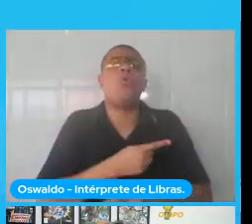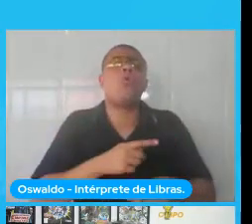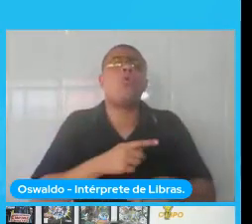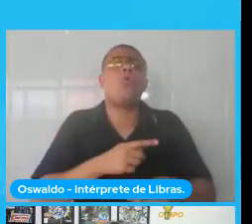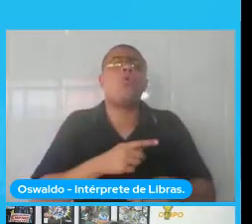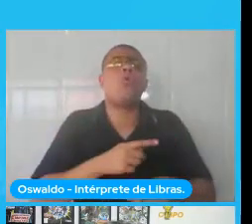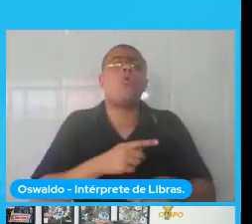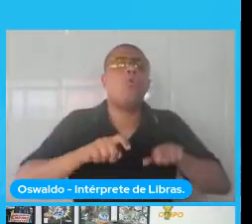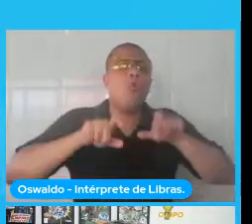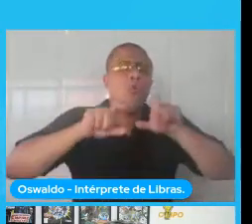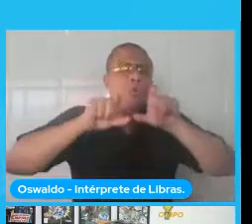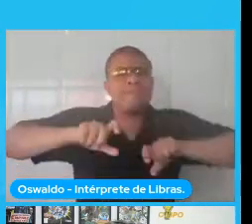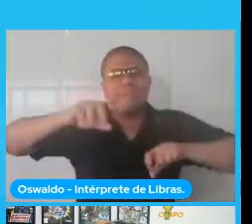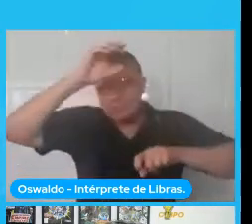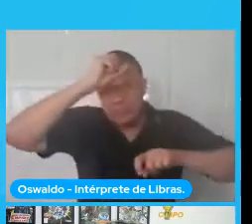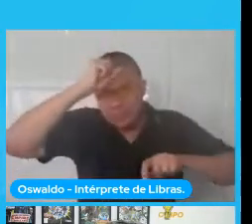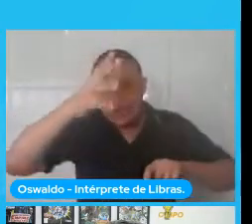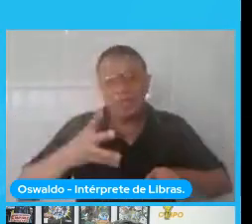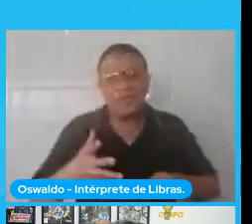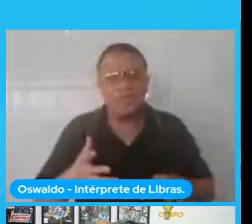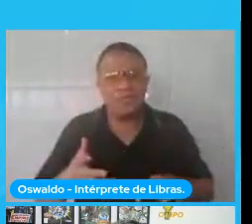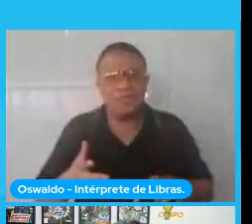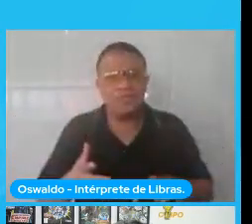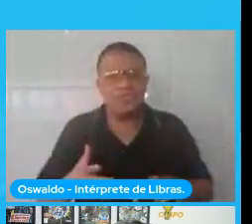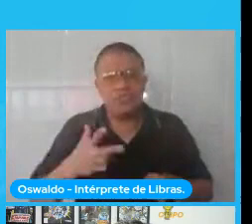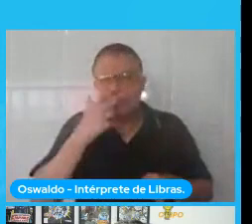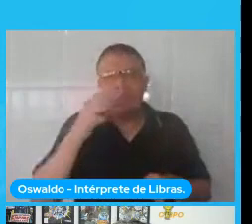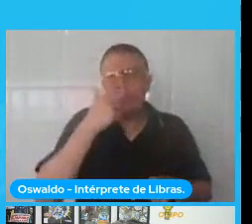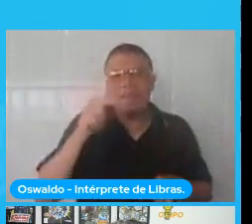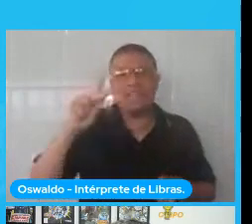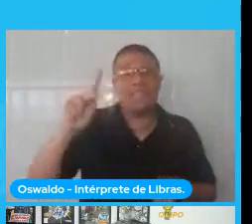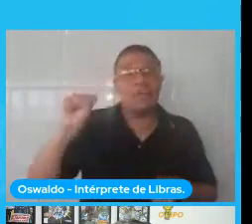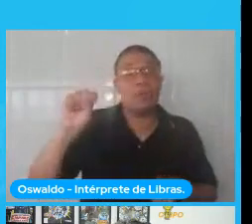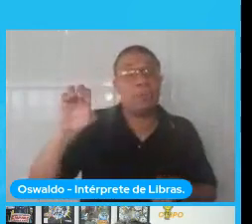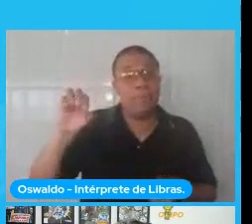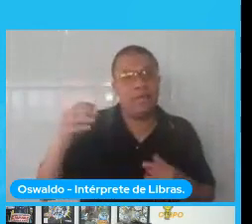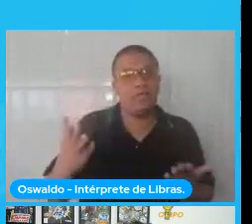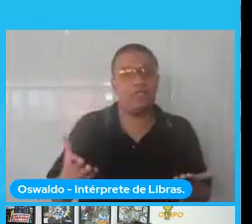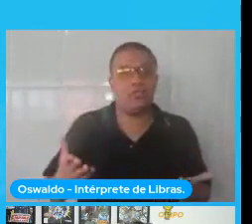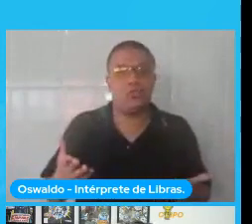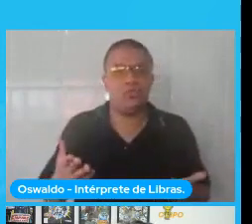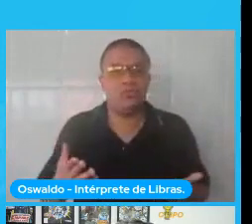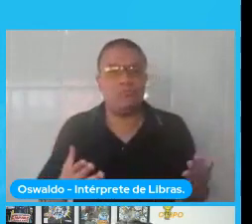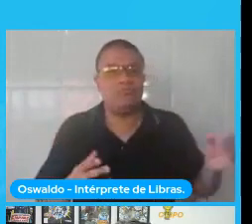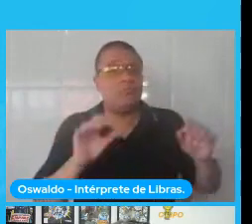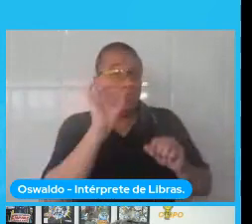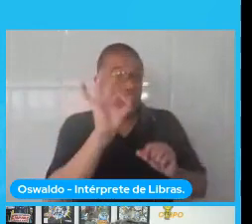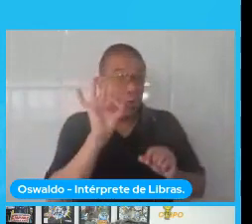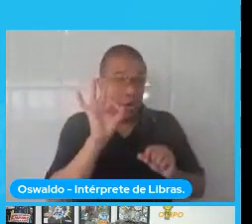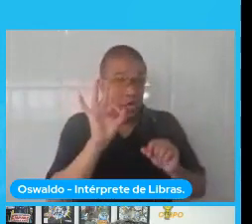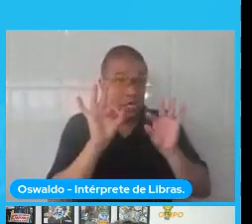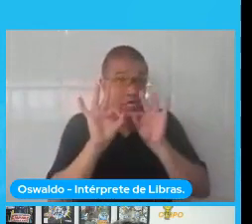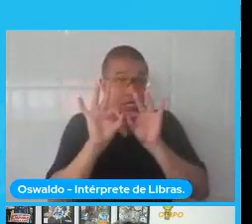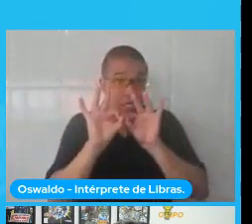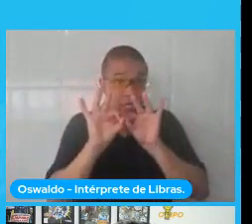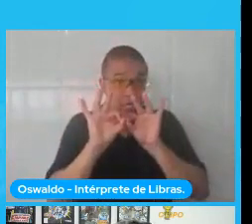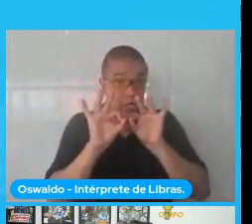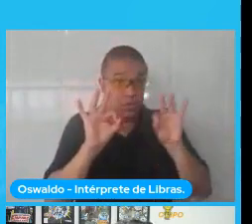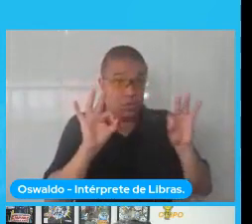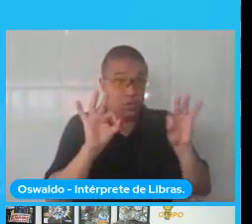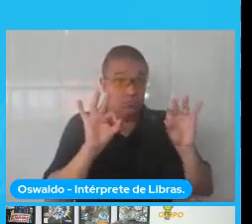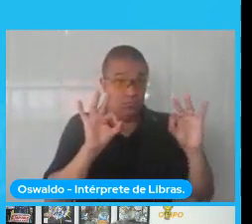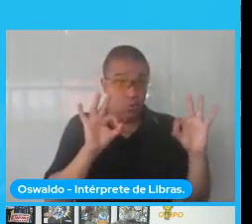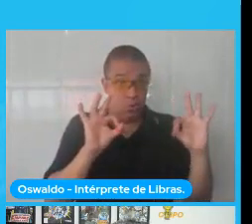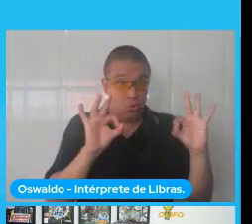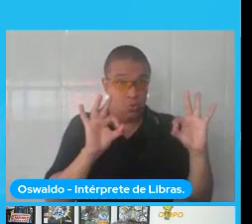A gente vai sempre treinando valores desses pesos, então entra um valor aqui quando ele vai passar para o próximo neurônio